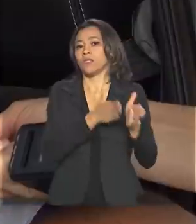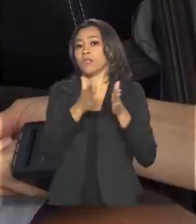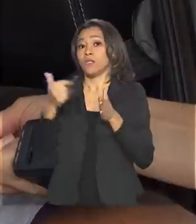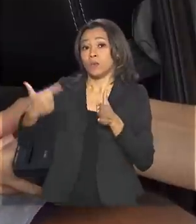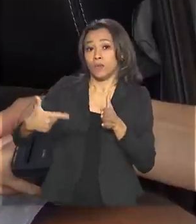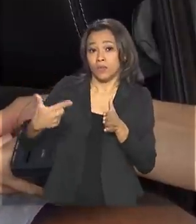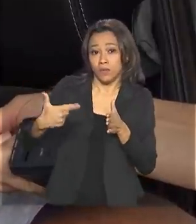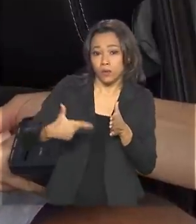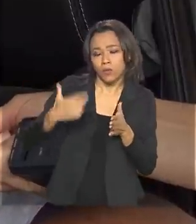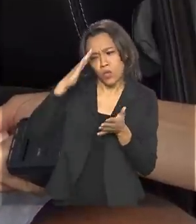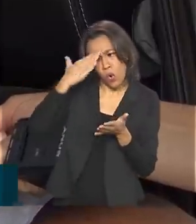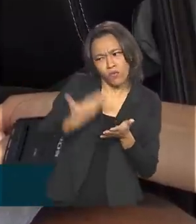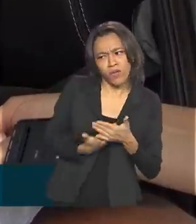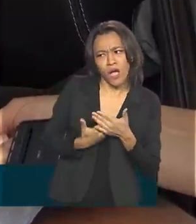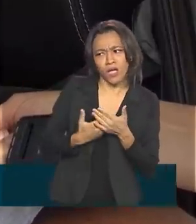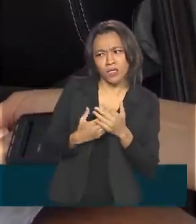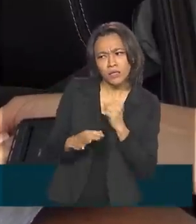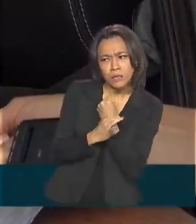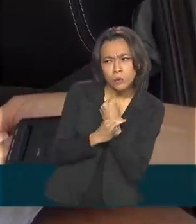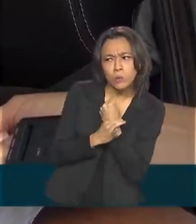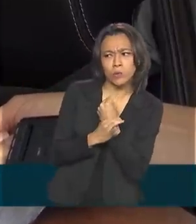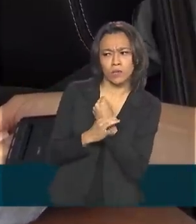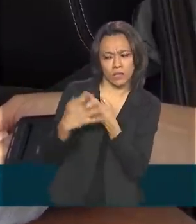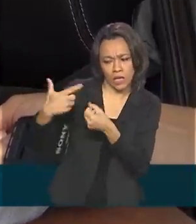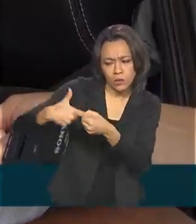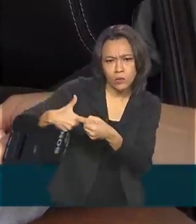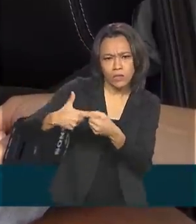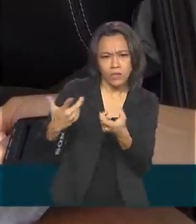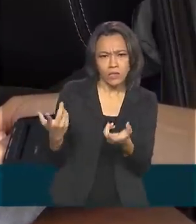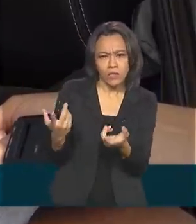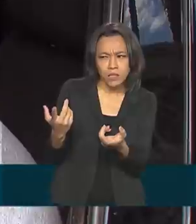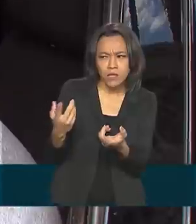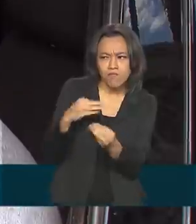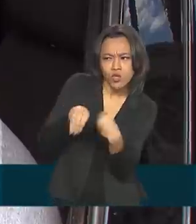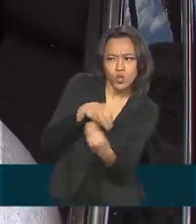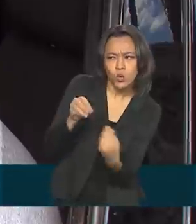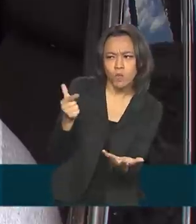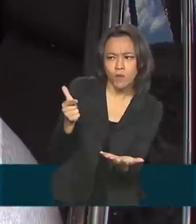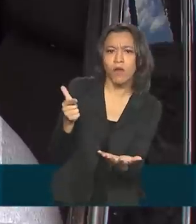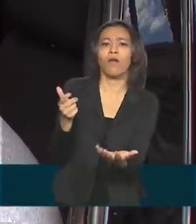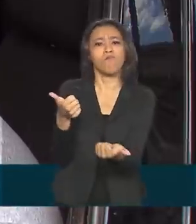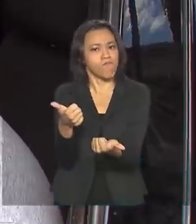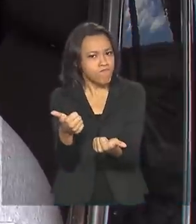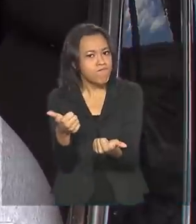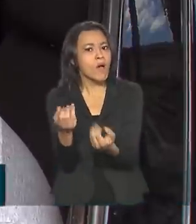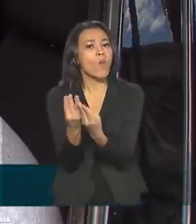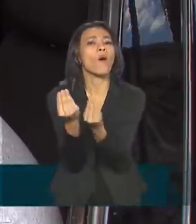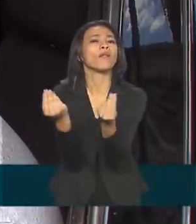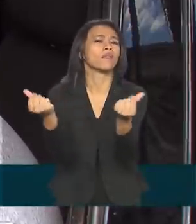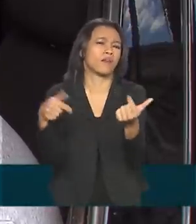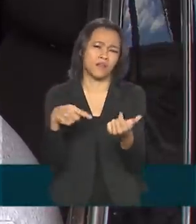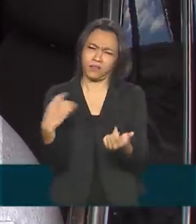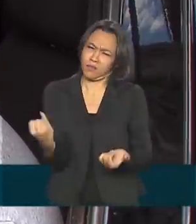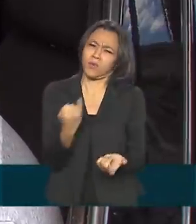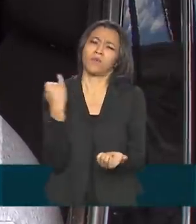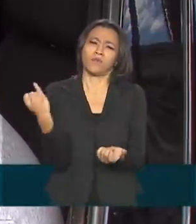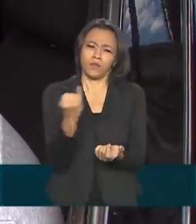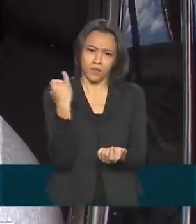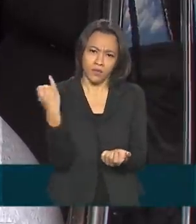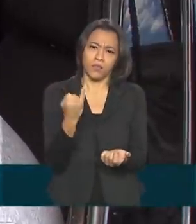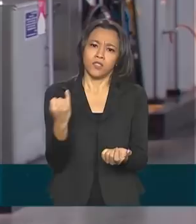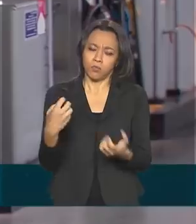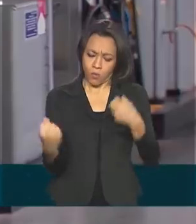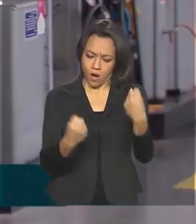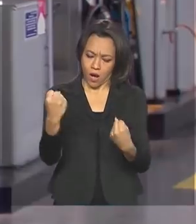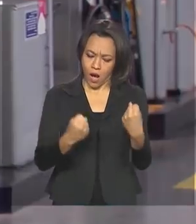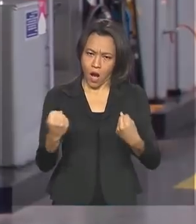a confiabilidade também da gasolina, o que ela vai fazer com o carro. Com certeza a qualidade é muito importante para o desempenho